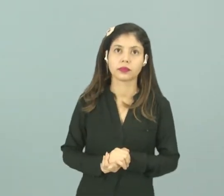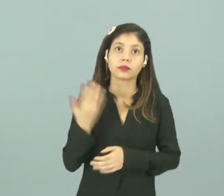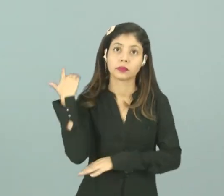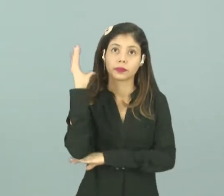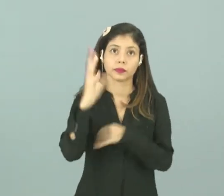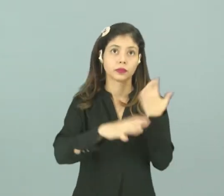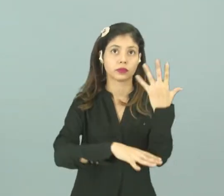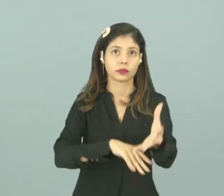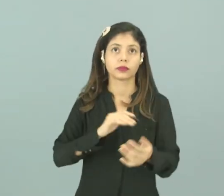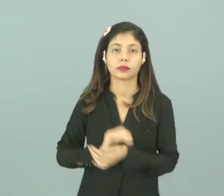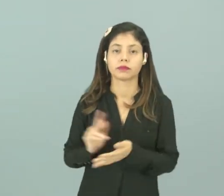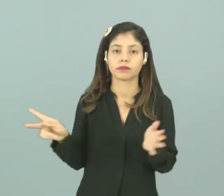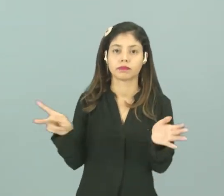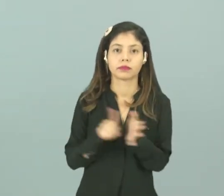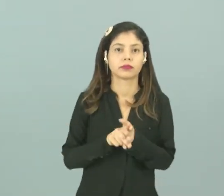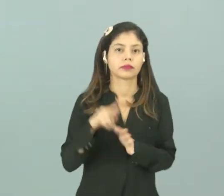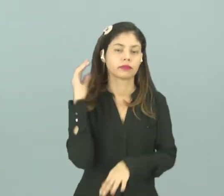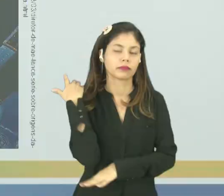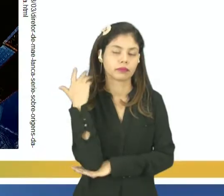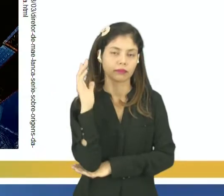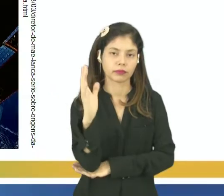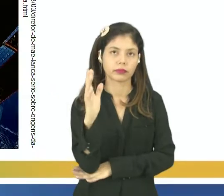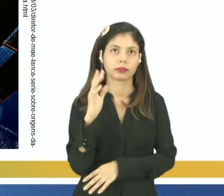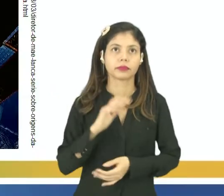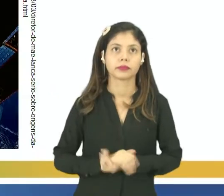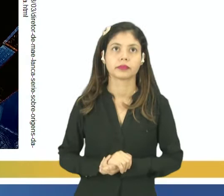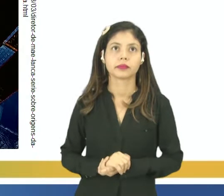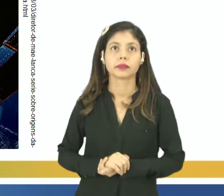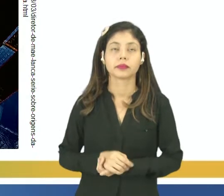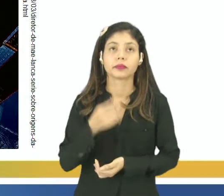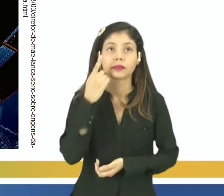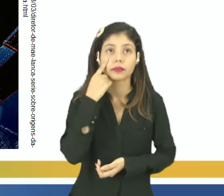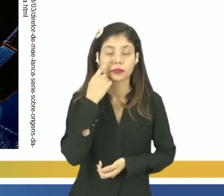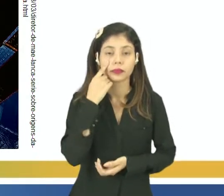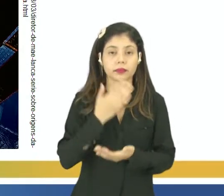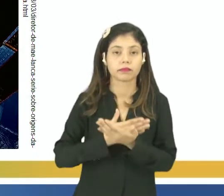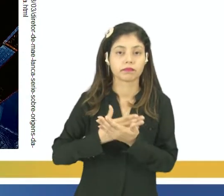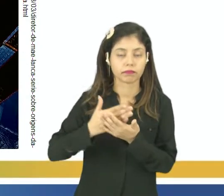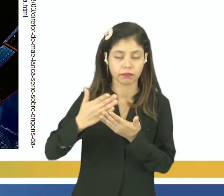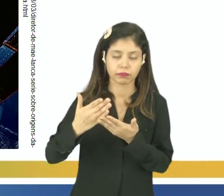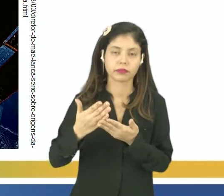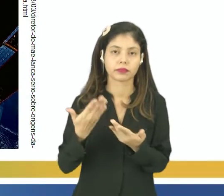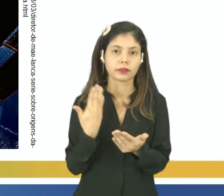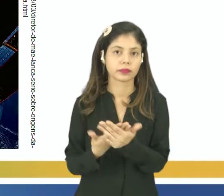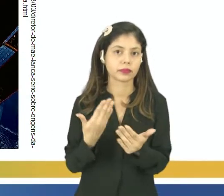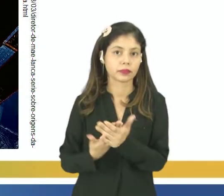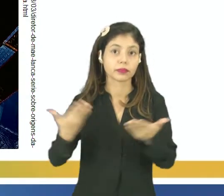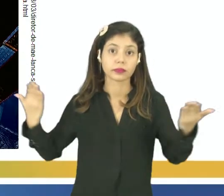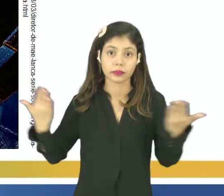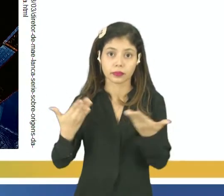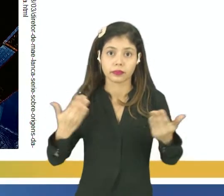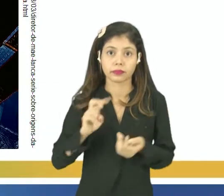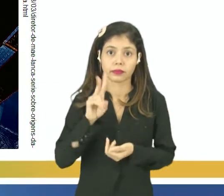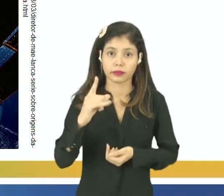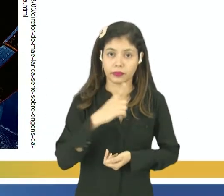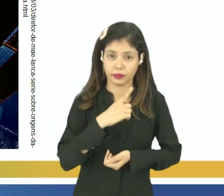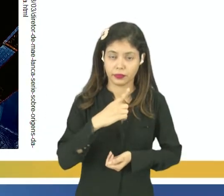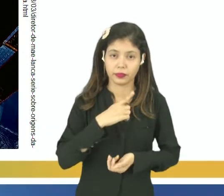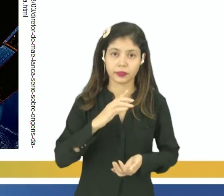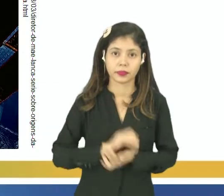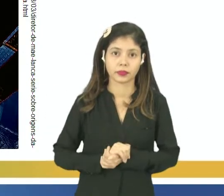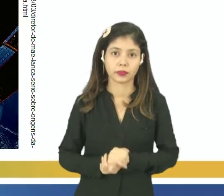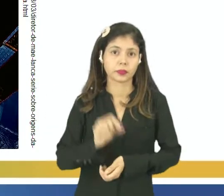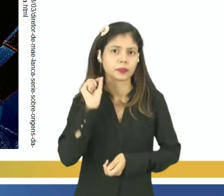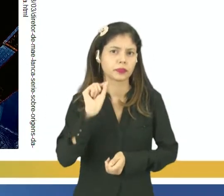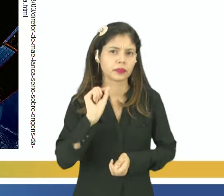mecanismos naturais. Vamos lá? Então, para começar a nossa aula de hoje, vamos ter a definição aí do